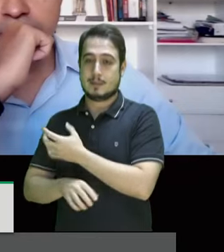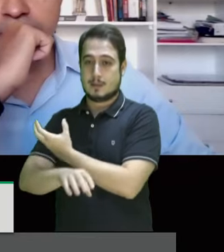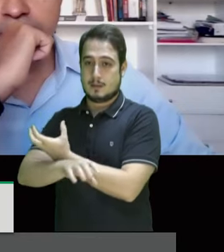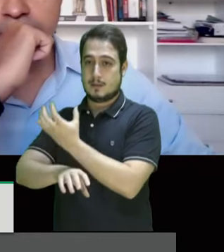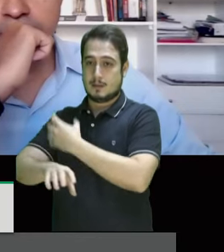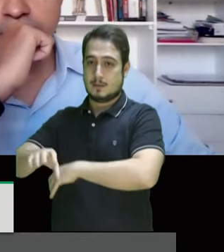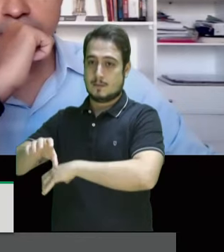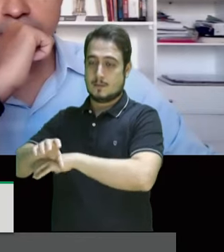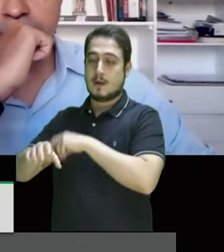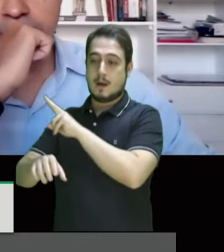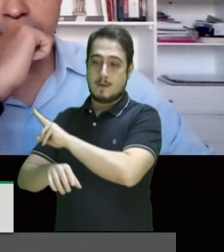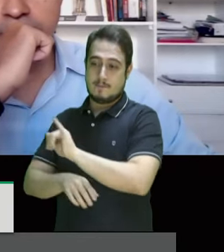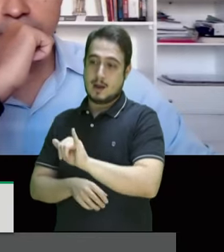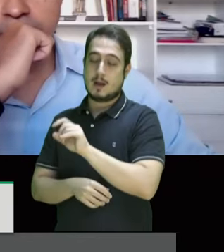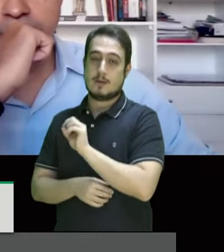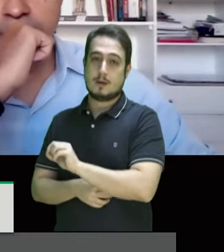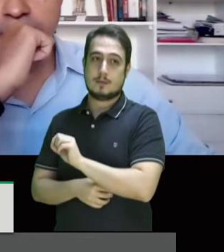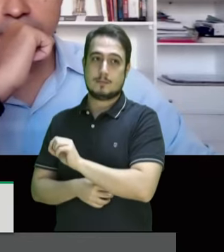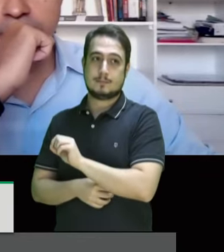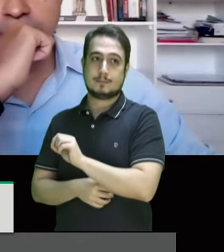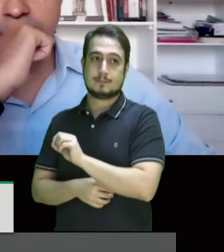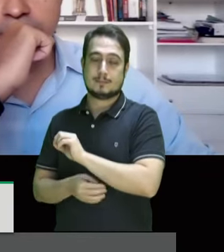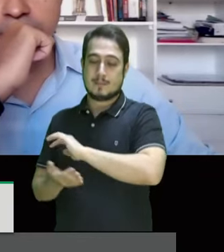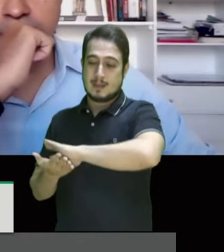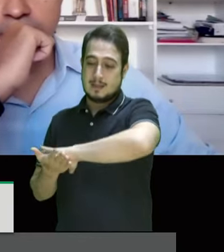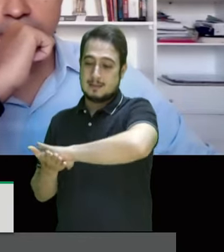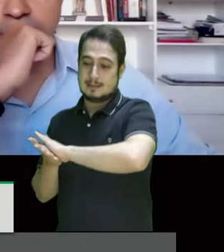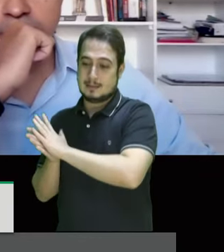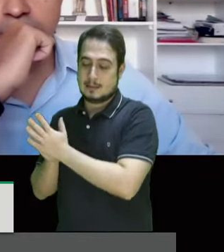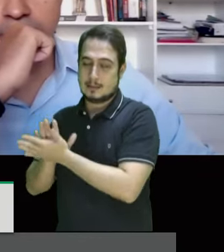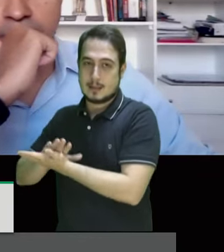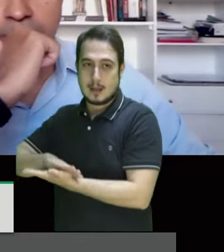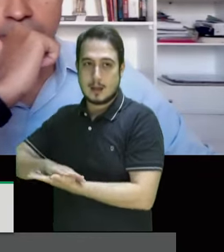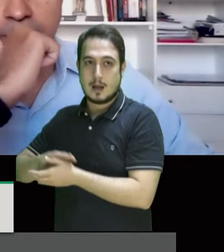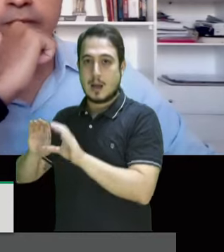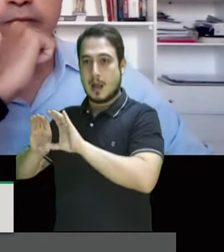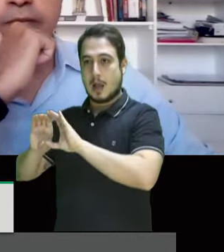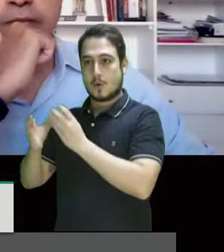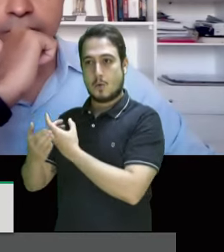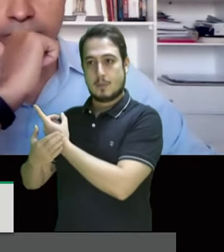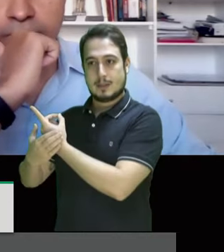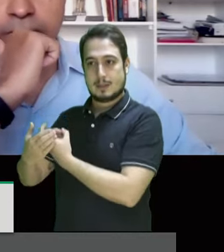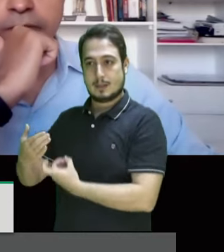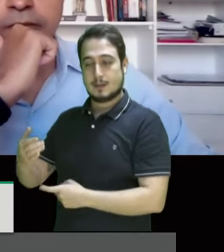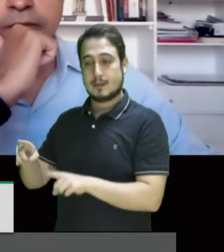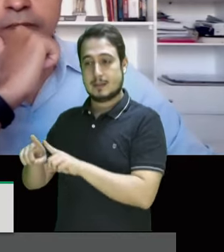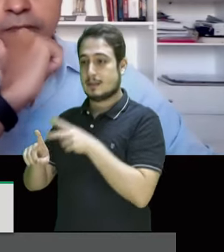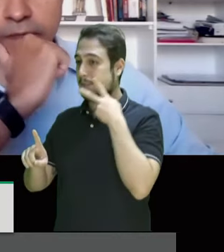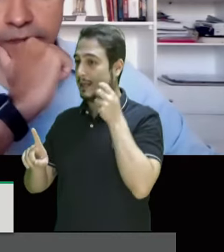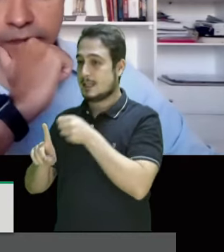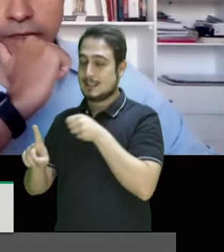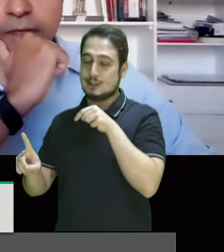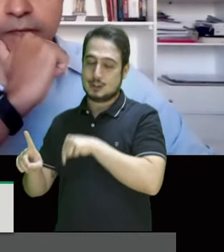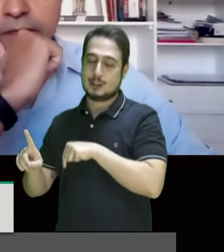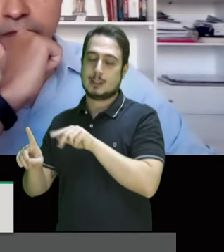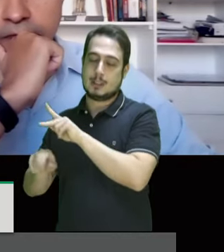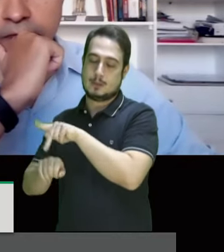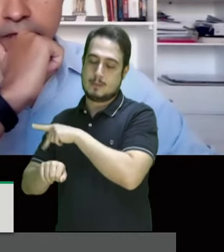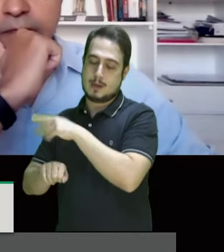ambiental vai massacrar as comunidades quilombolas e as comunidades indígenas nesse país